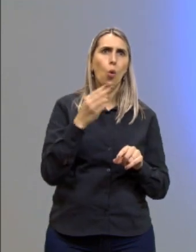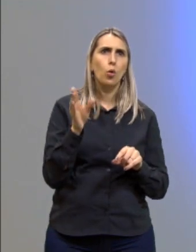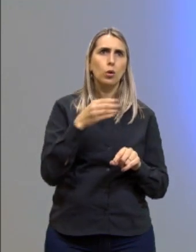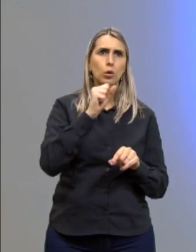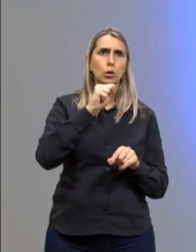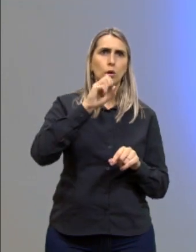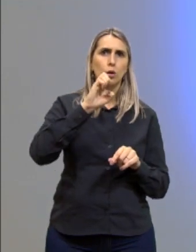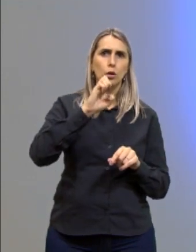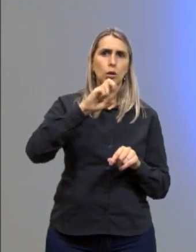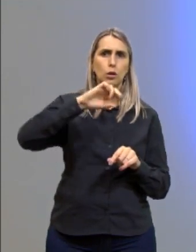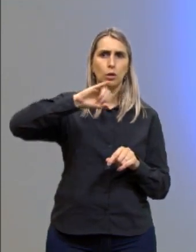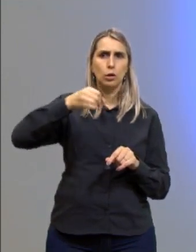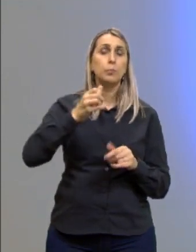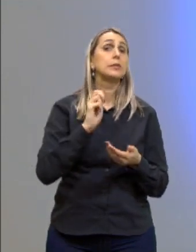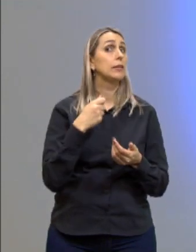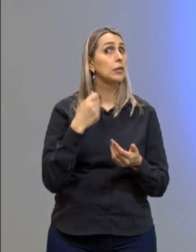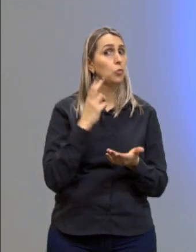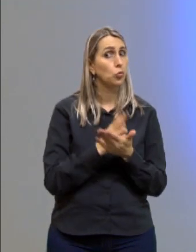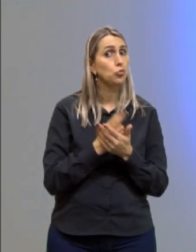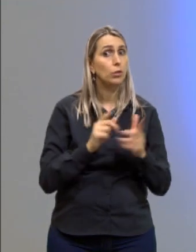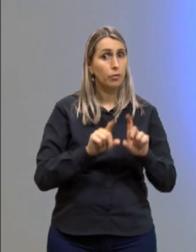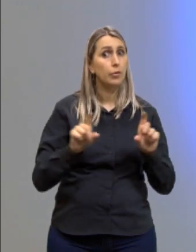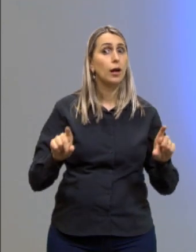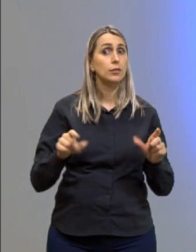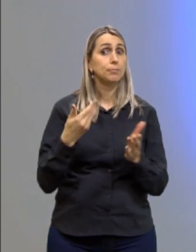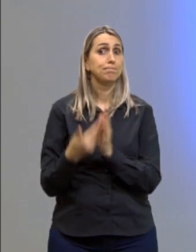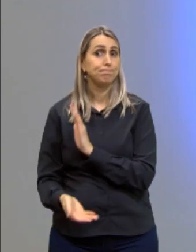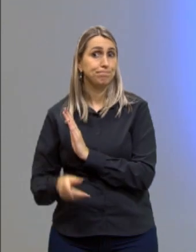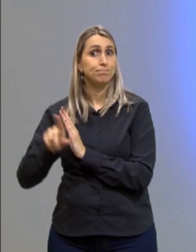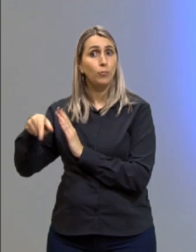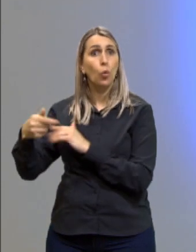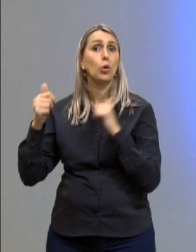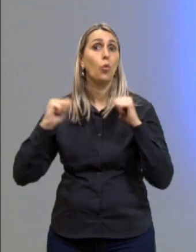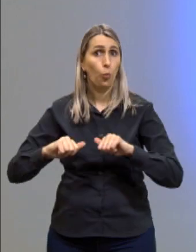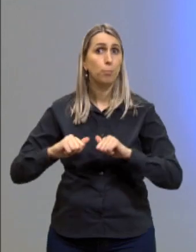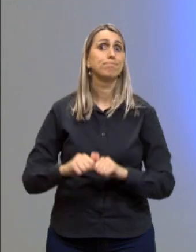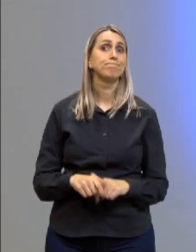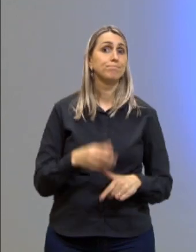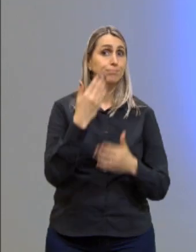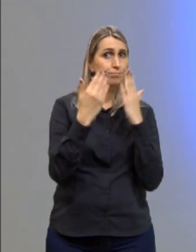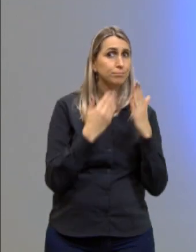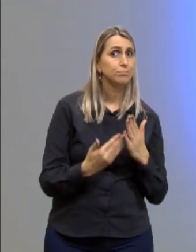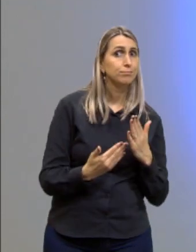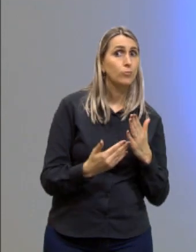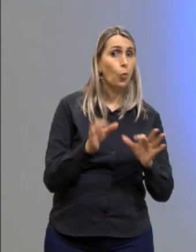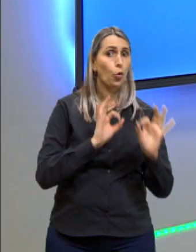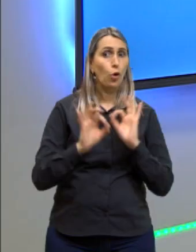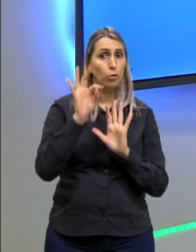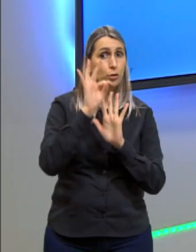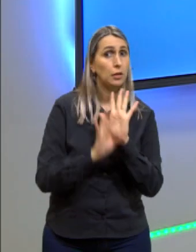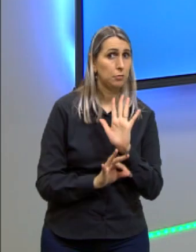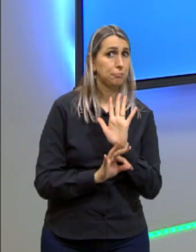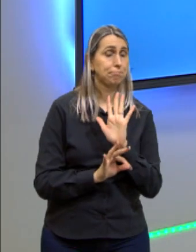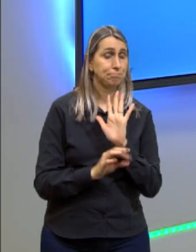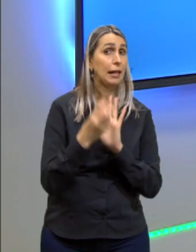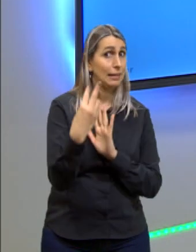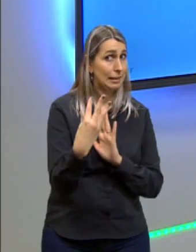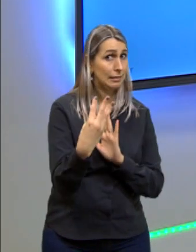ele deveria ter continuado, mas tudo bem, isso é descontado em outras competências, nós estamos analisando o projeto de texto dele.